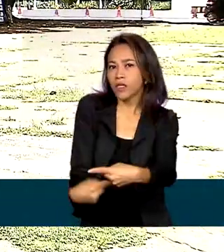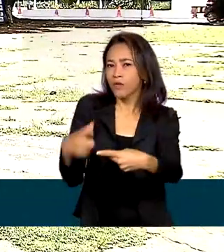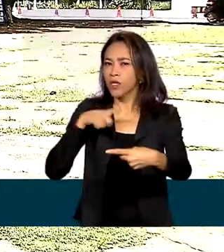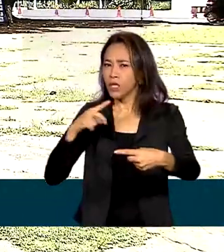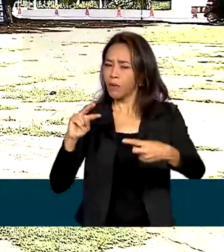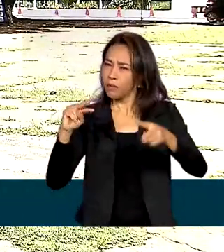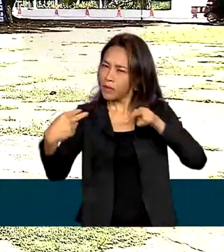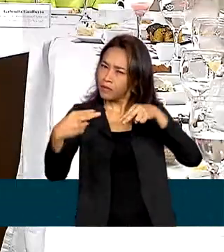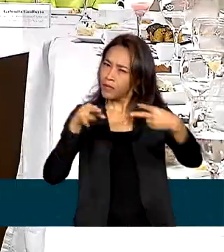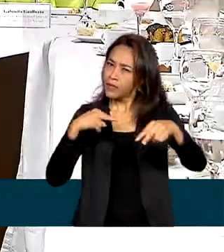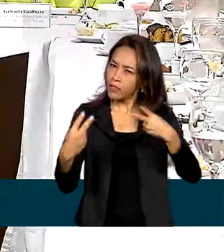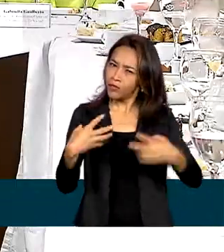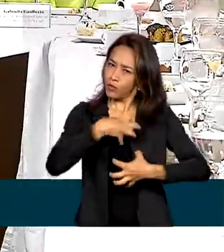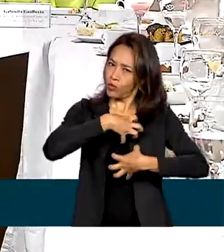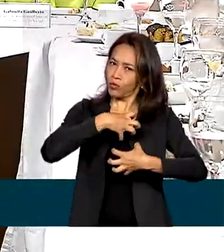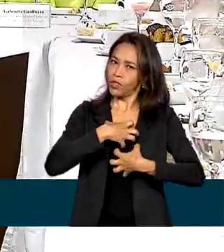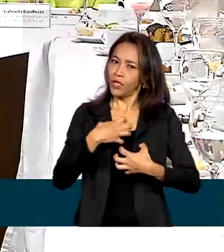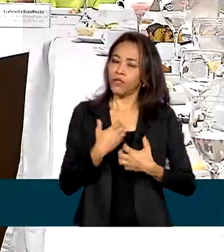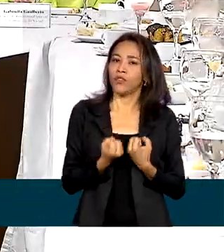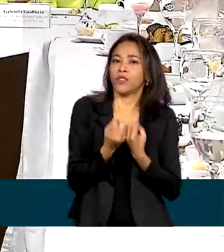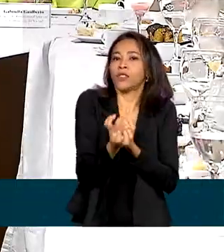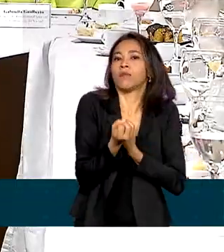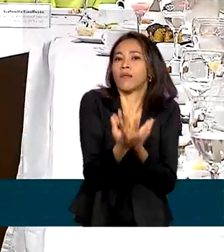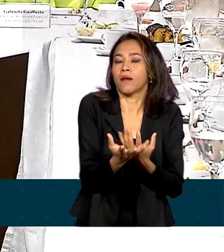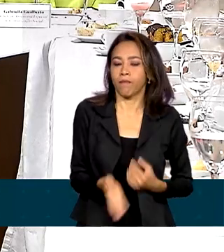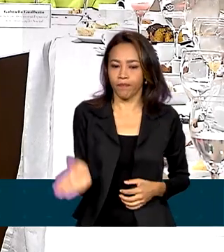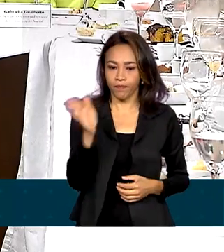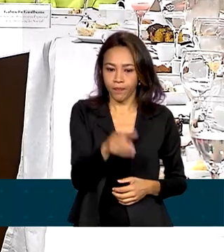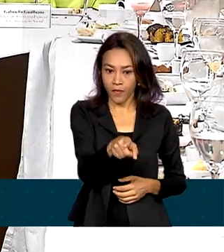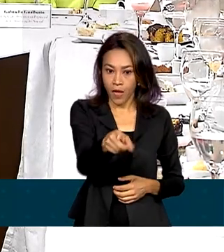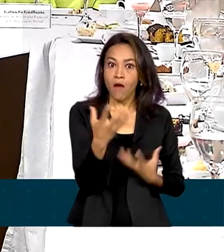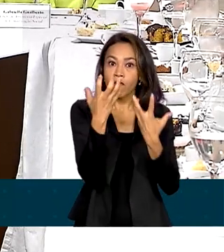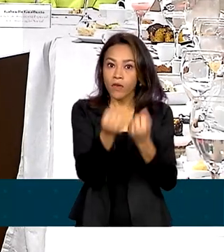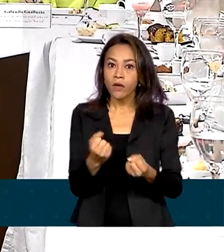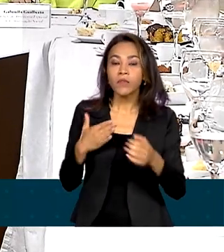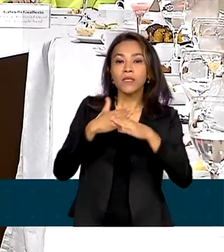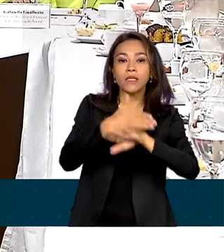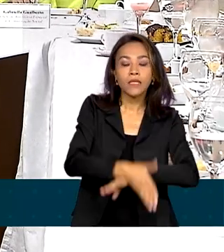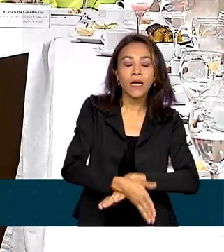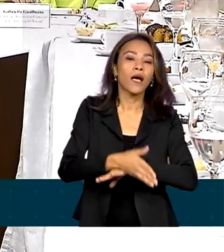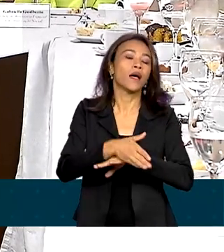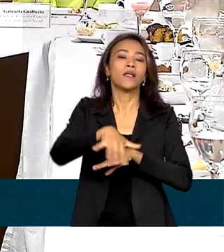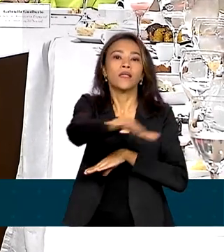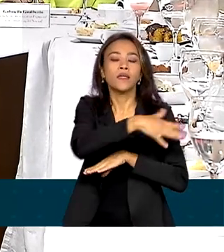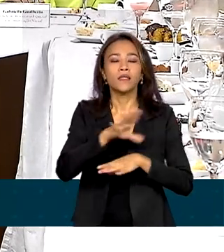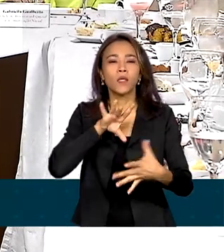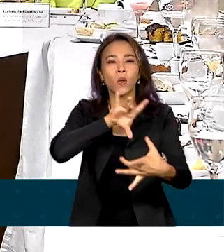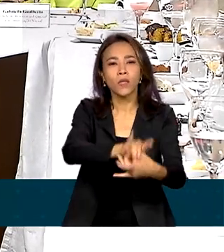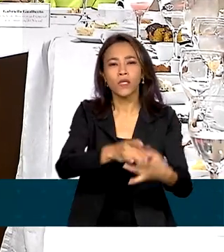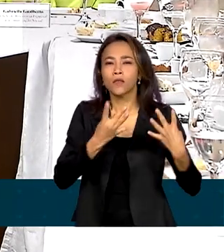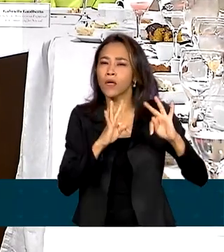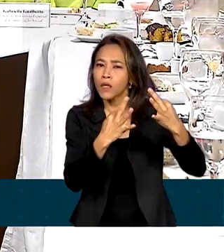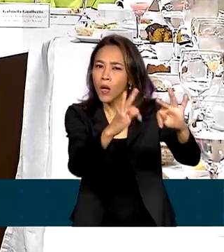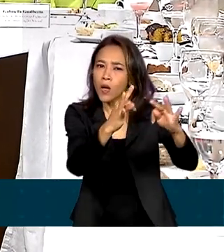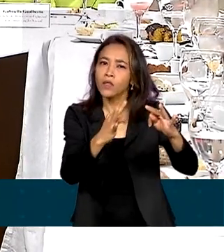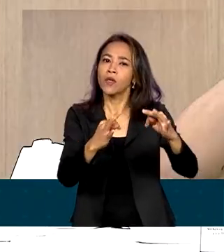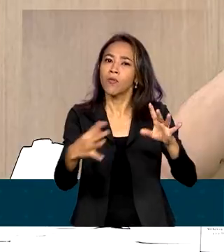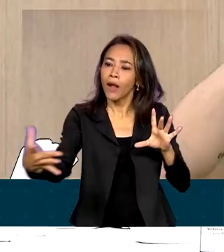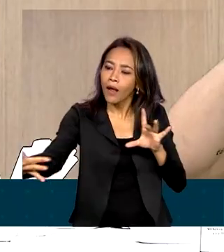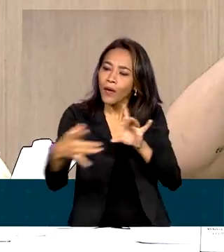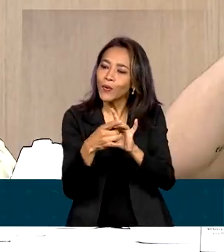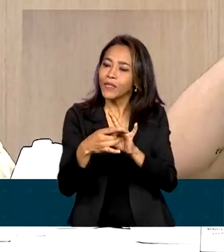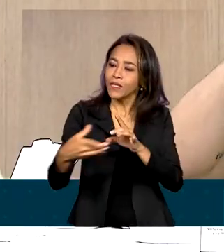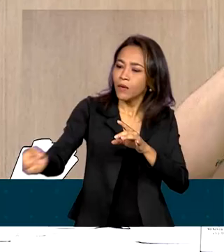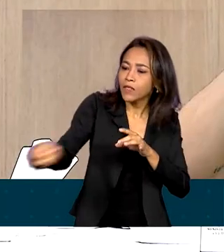de se expressar. Vamos entrar também no mundo digital para conversar, para fazer ponte com a nova geração que está aí.